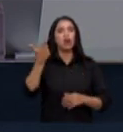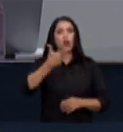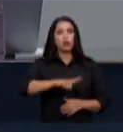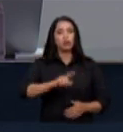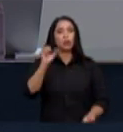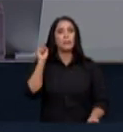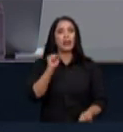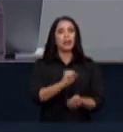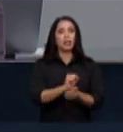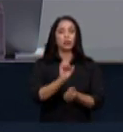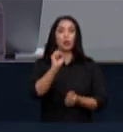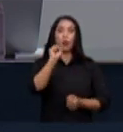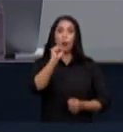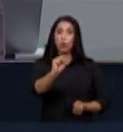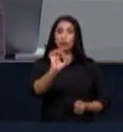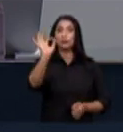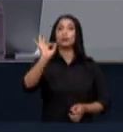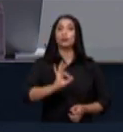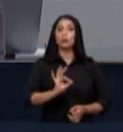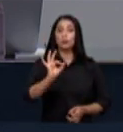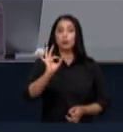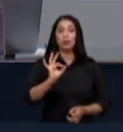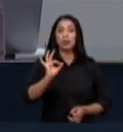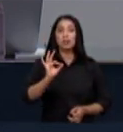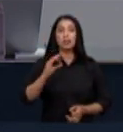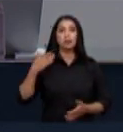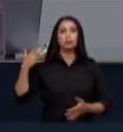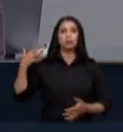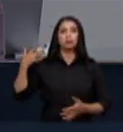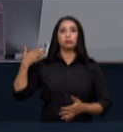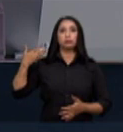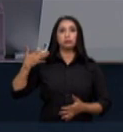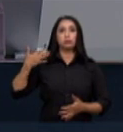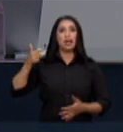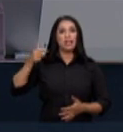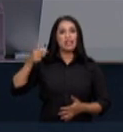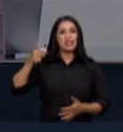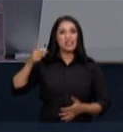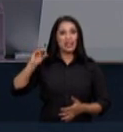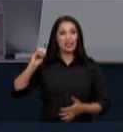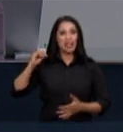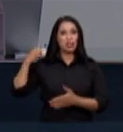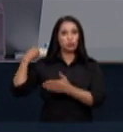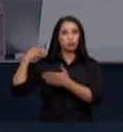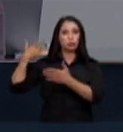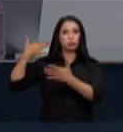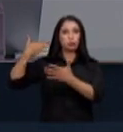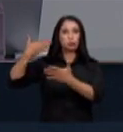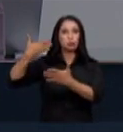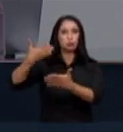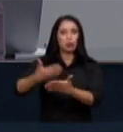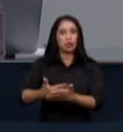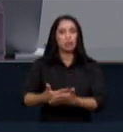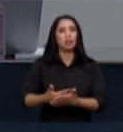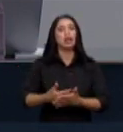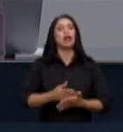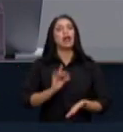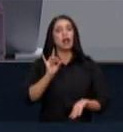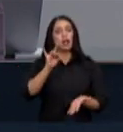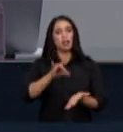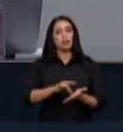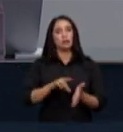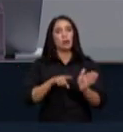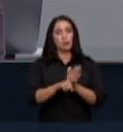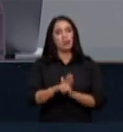em torno de 8% desde o final dos anos 70 como a que afirmou o pesquisador Adalberto